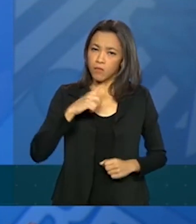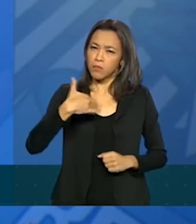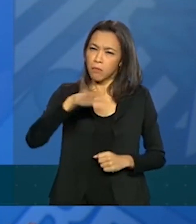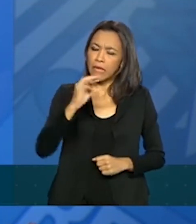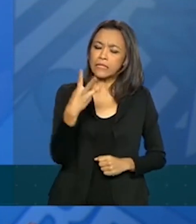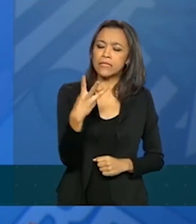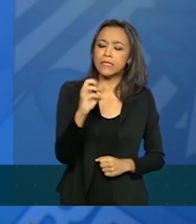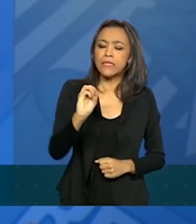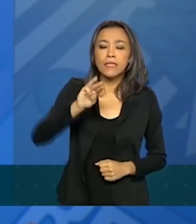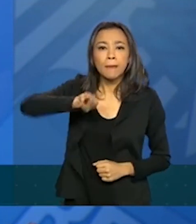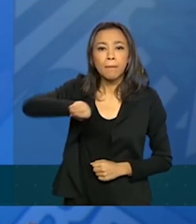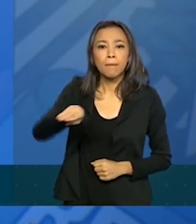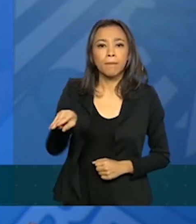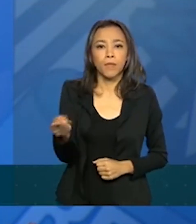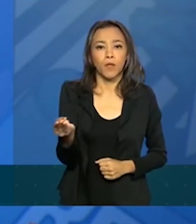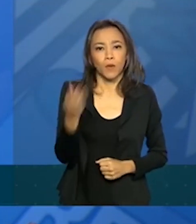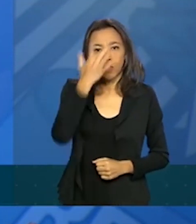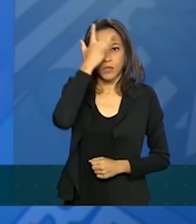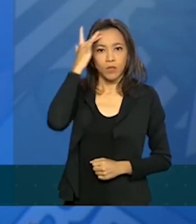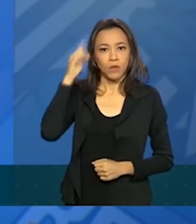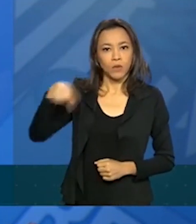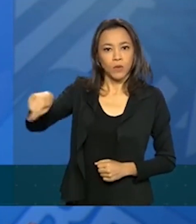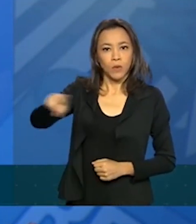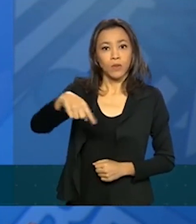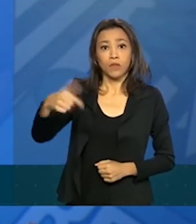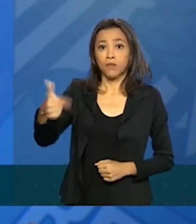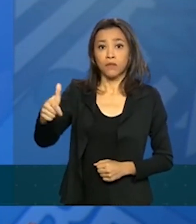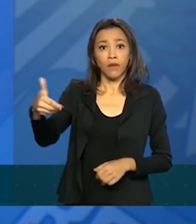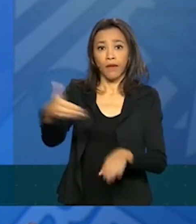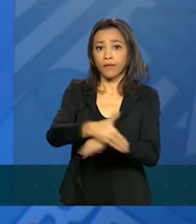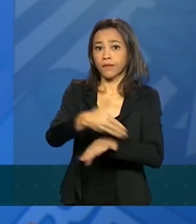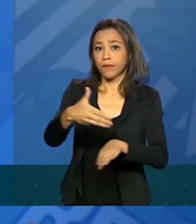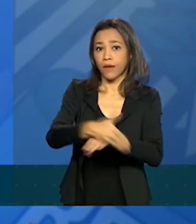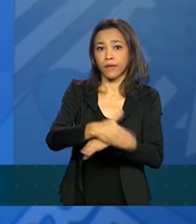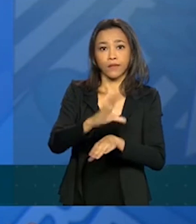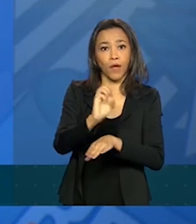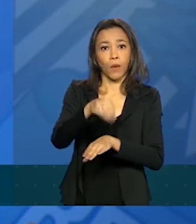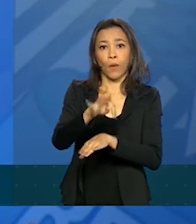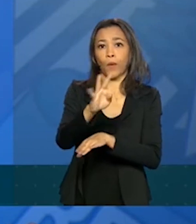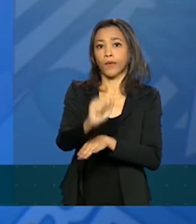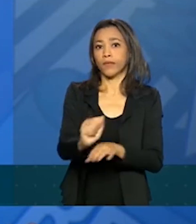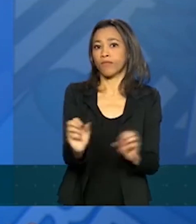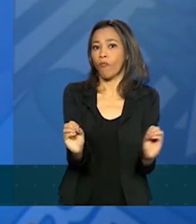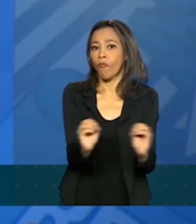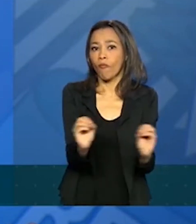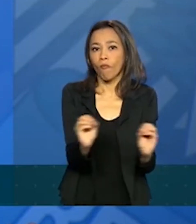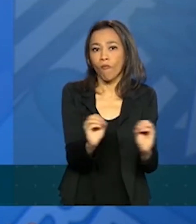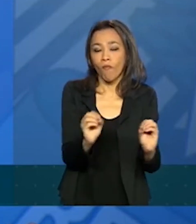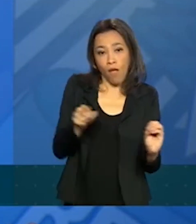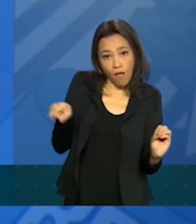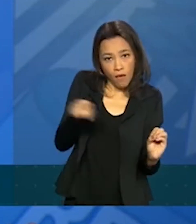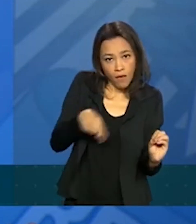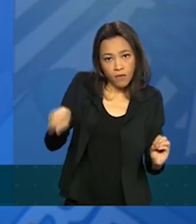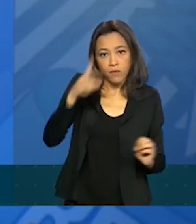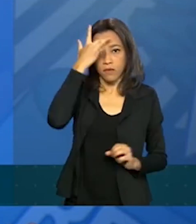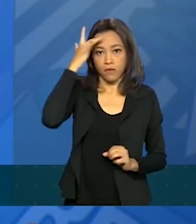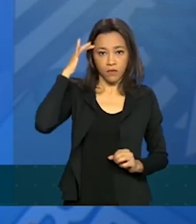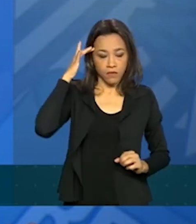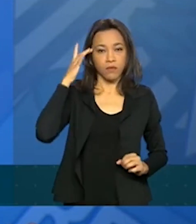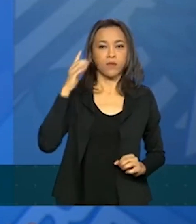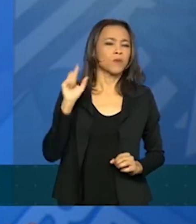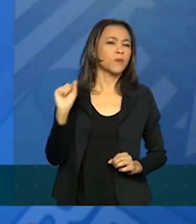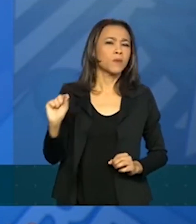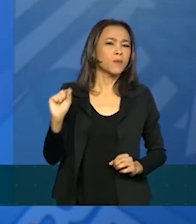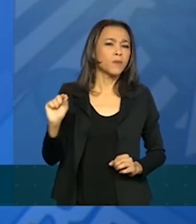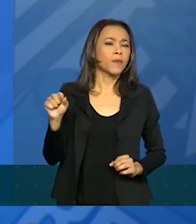milhões de brasileiros sem acesso a nenhum tipo de conta. Normalmente, essas pessoas são